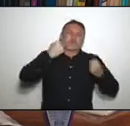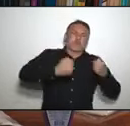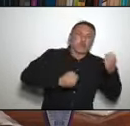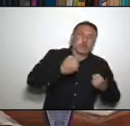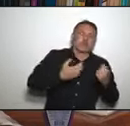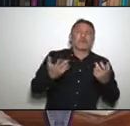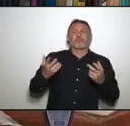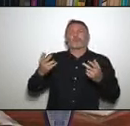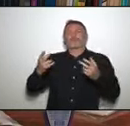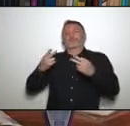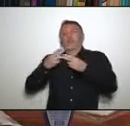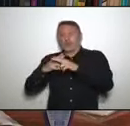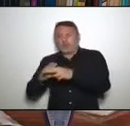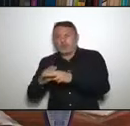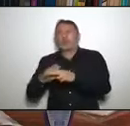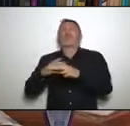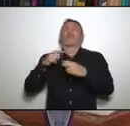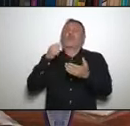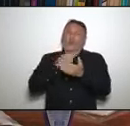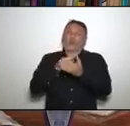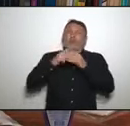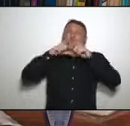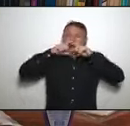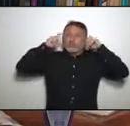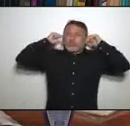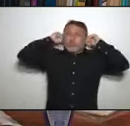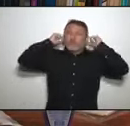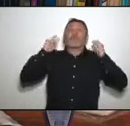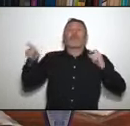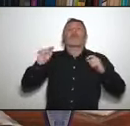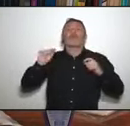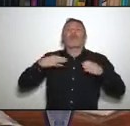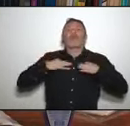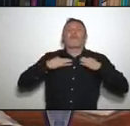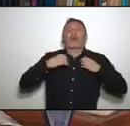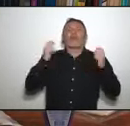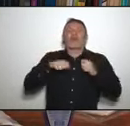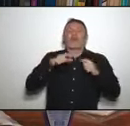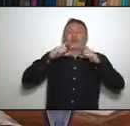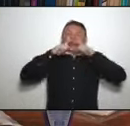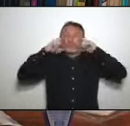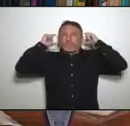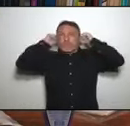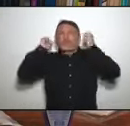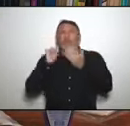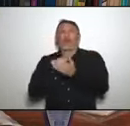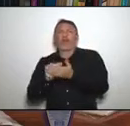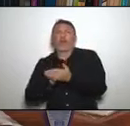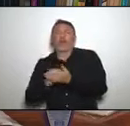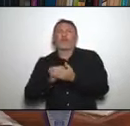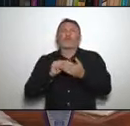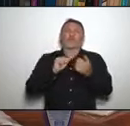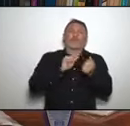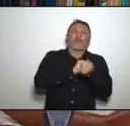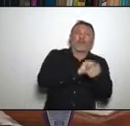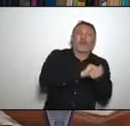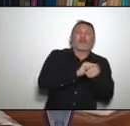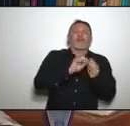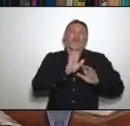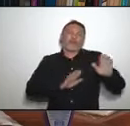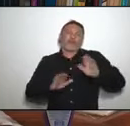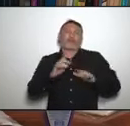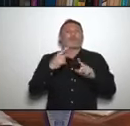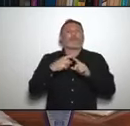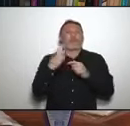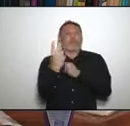pode ser pode ser reutilizada podem ser reutilizadas e como eu disse uma barreira a mais para proteger